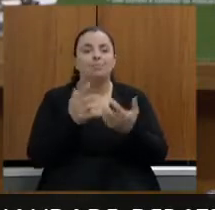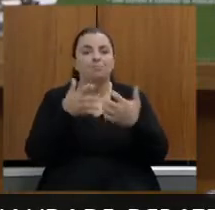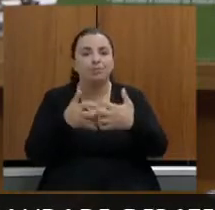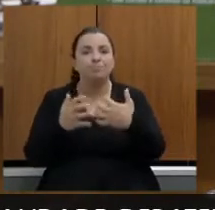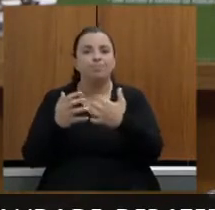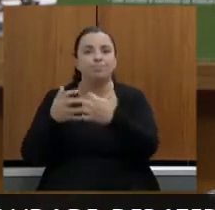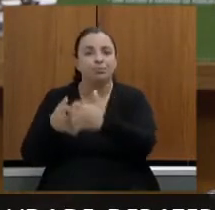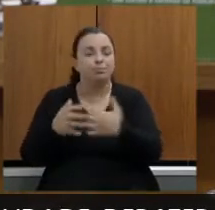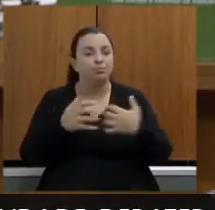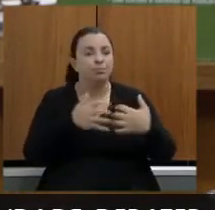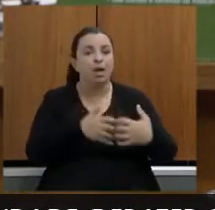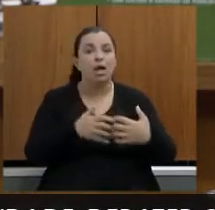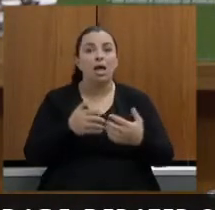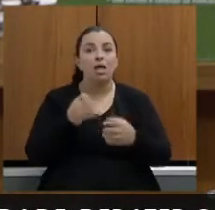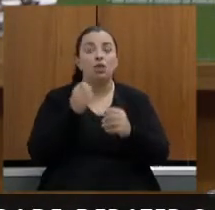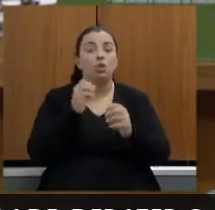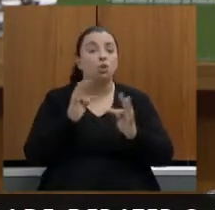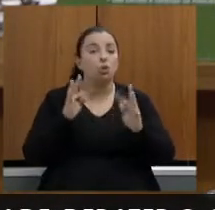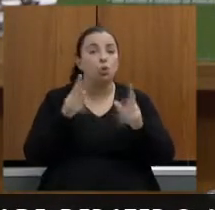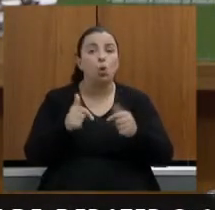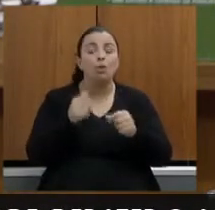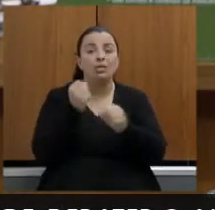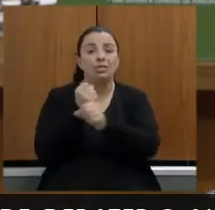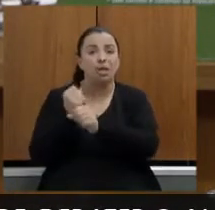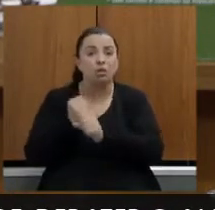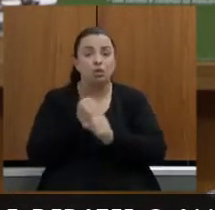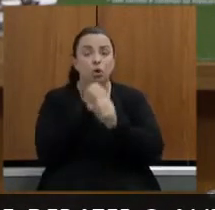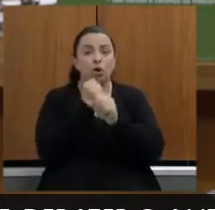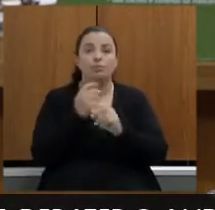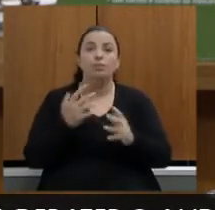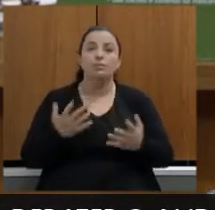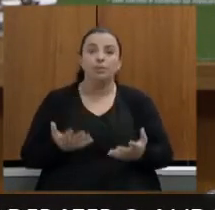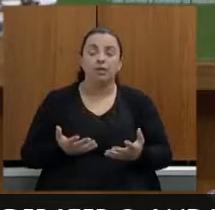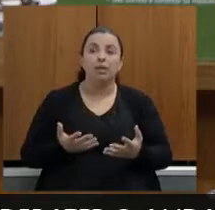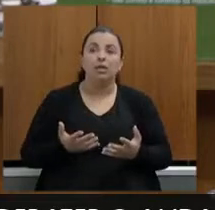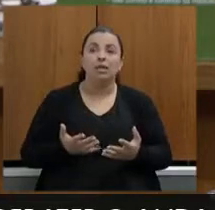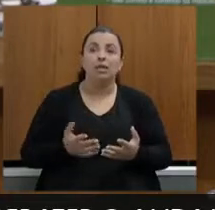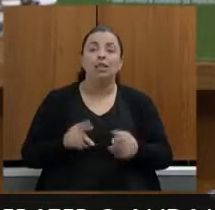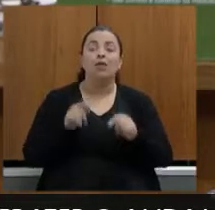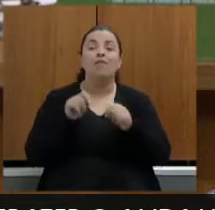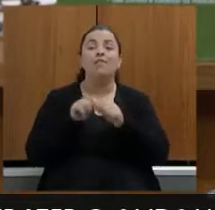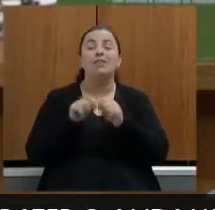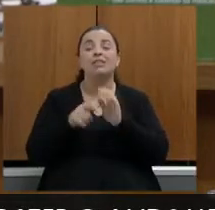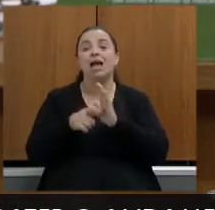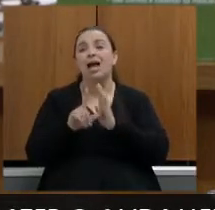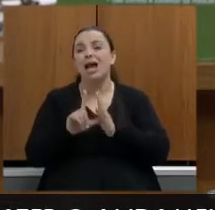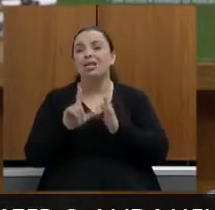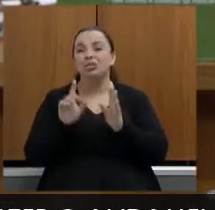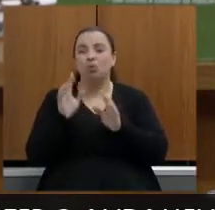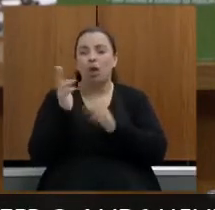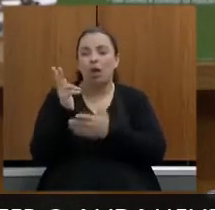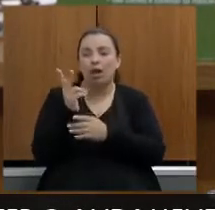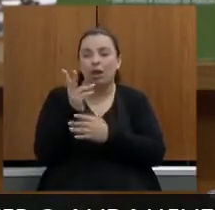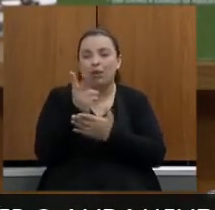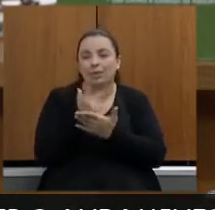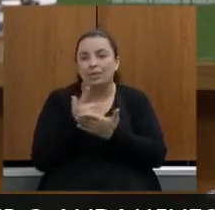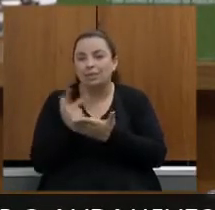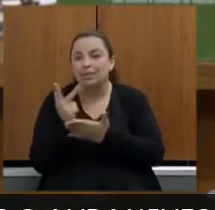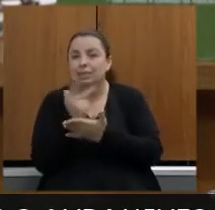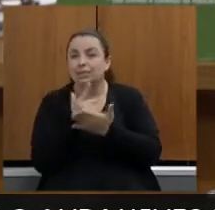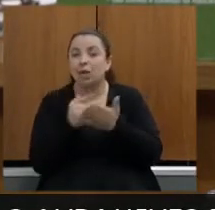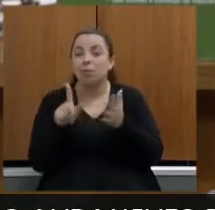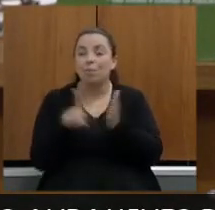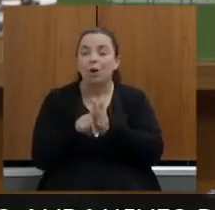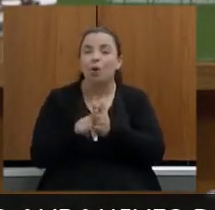número possível de obras foi feita uma arquitetura eu digo que isso tem muito ali de fato